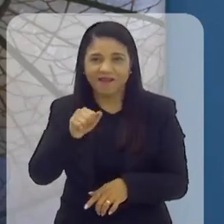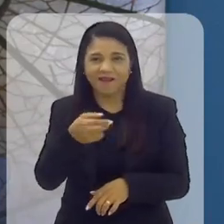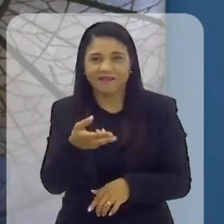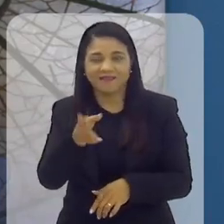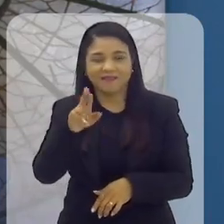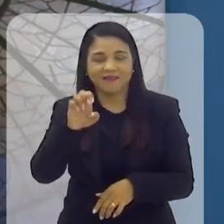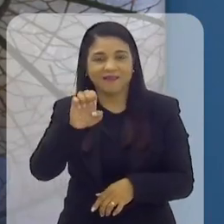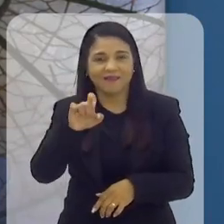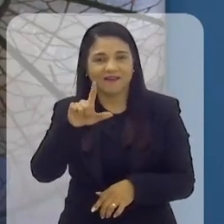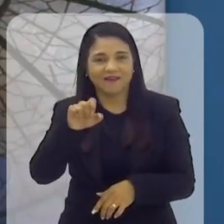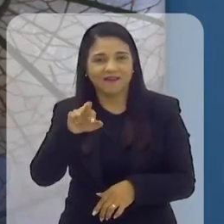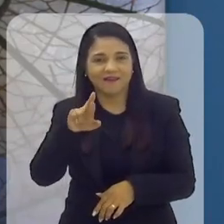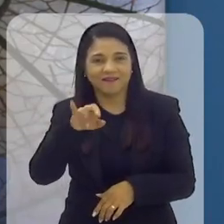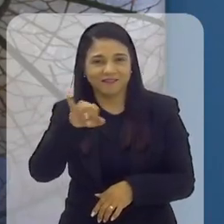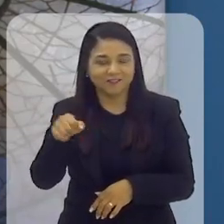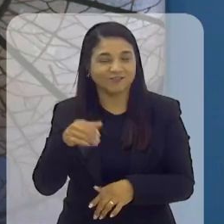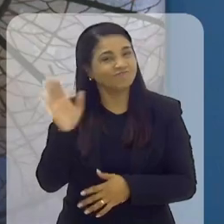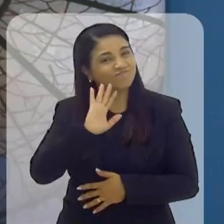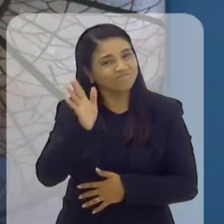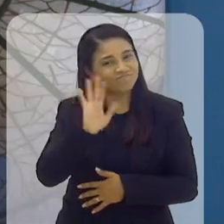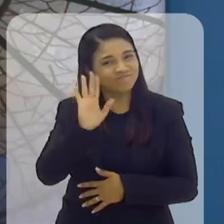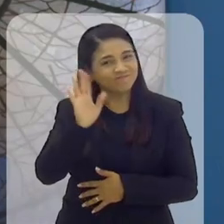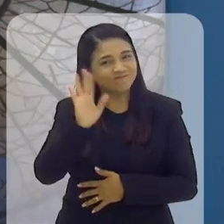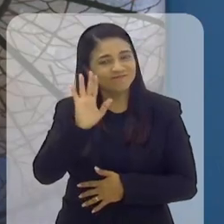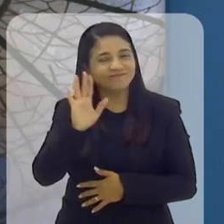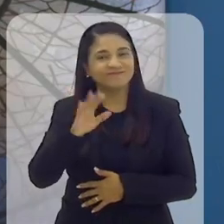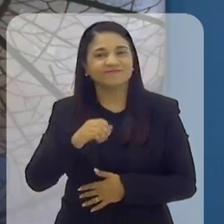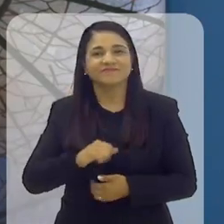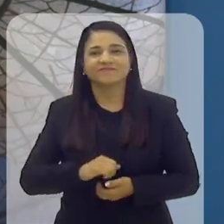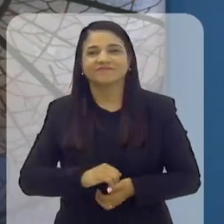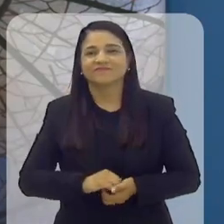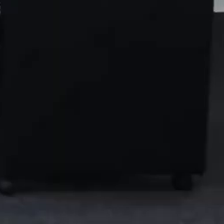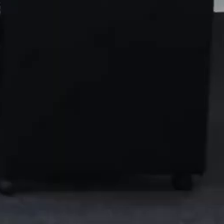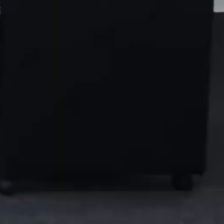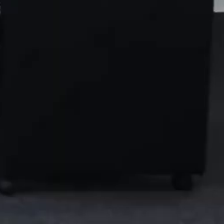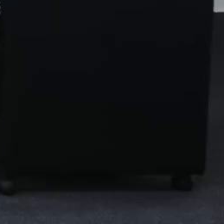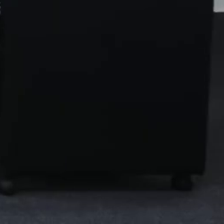espero aqui na próxima semana no Radar Elerge. Tchau!